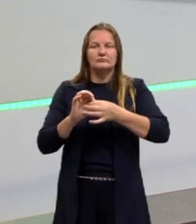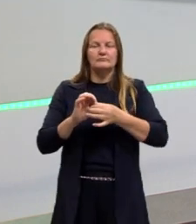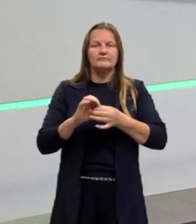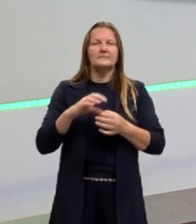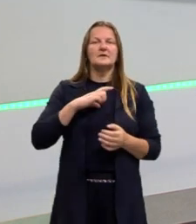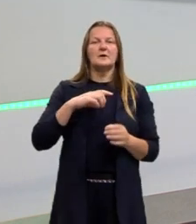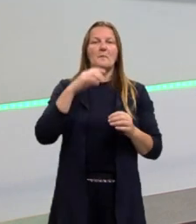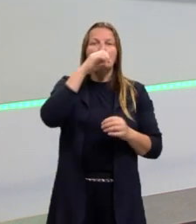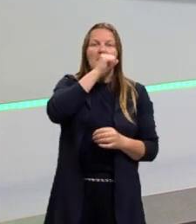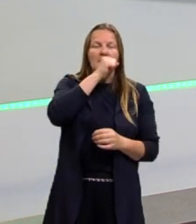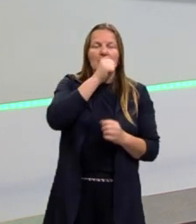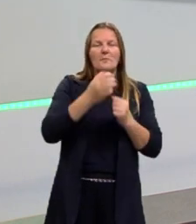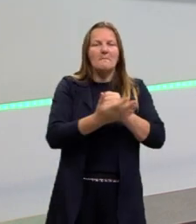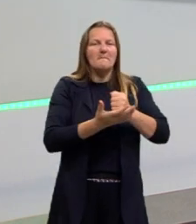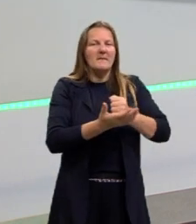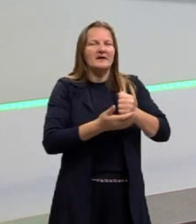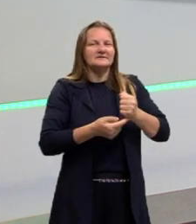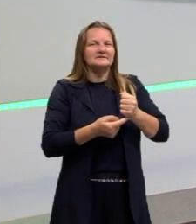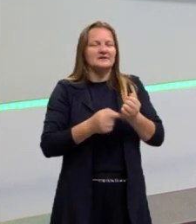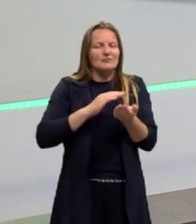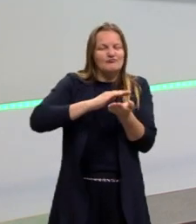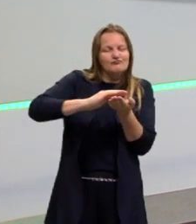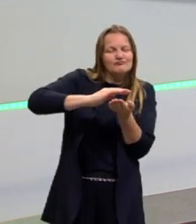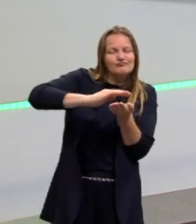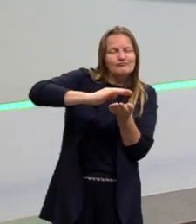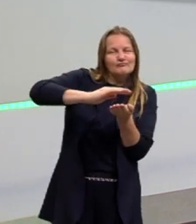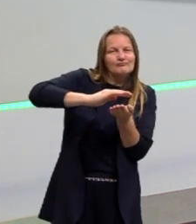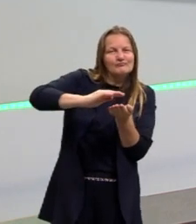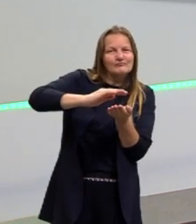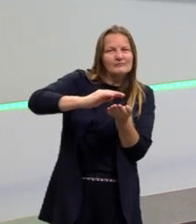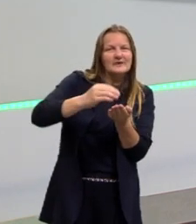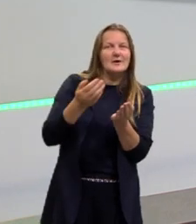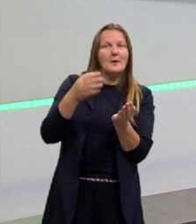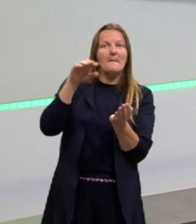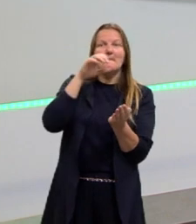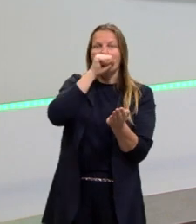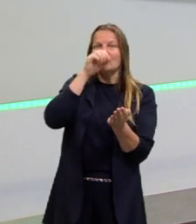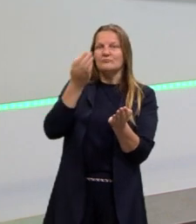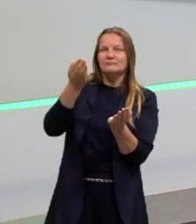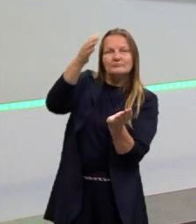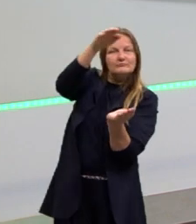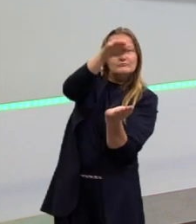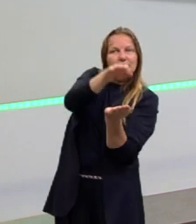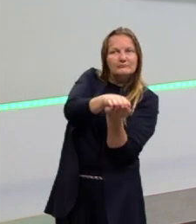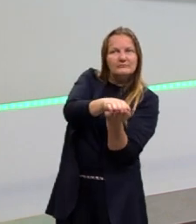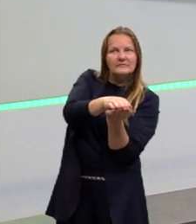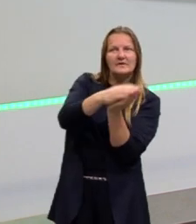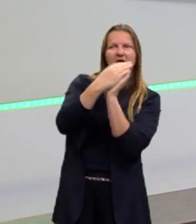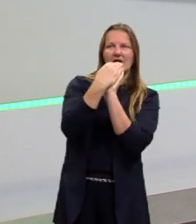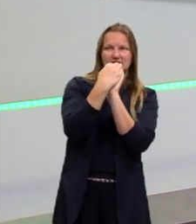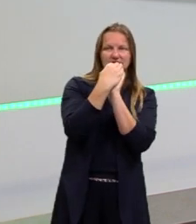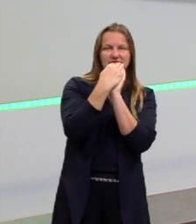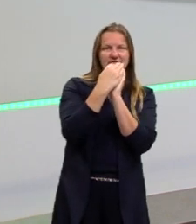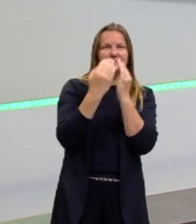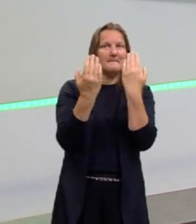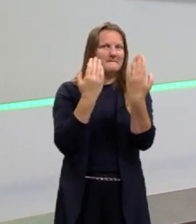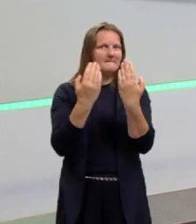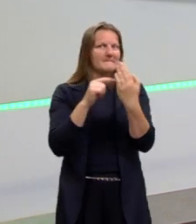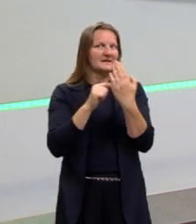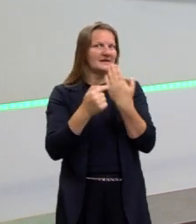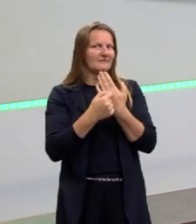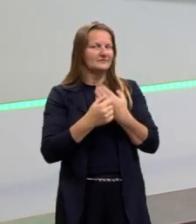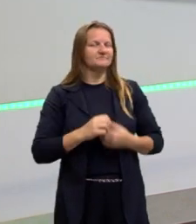o pão como base, o recheio do sanduíche e o pãozinho de cima que fecha o sanduíche. Beleza!